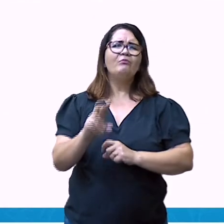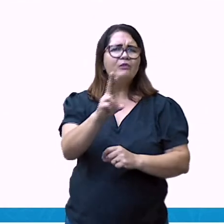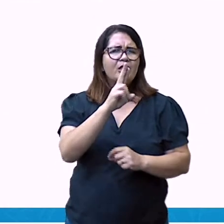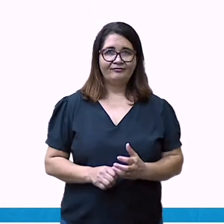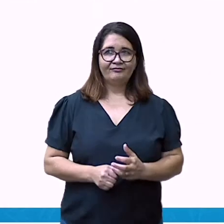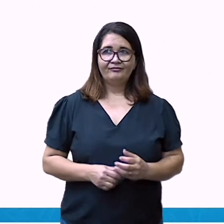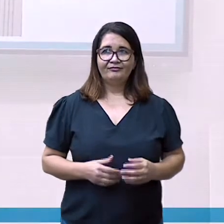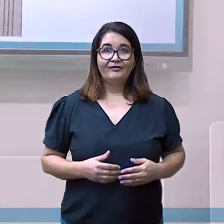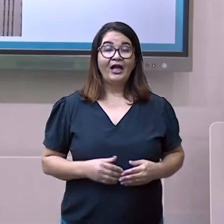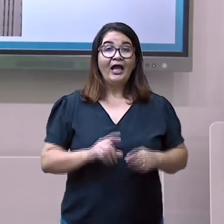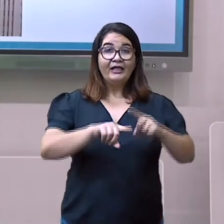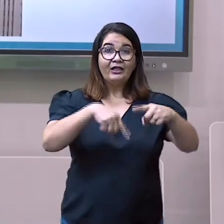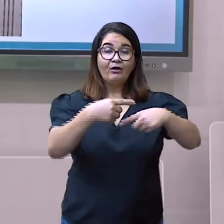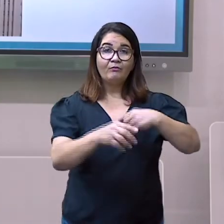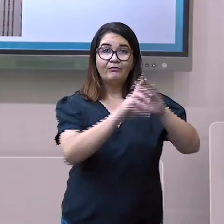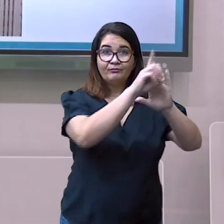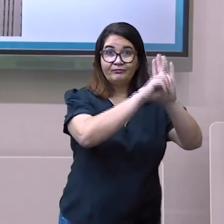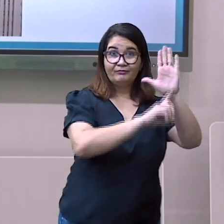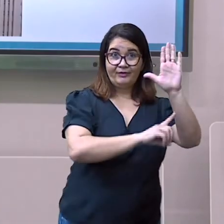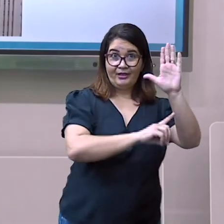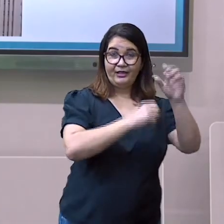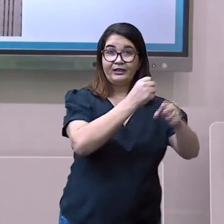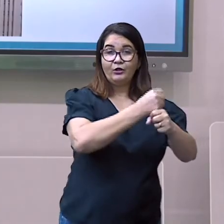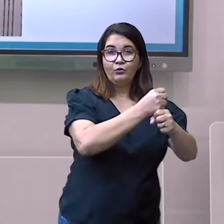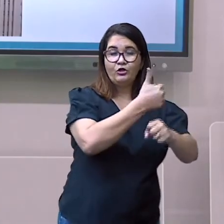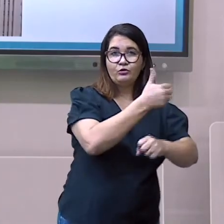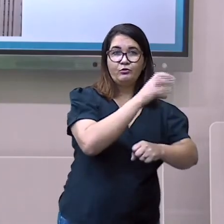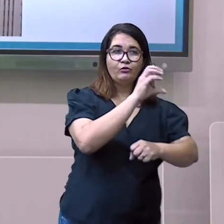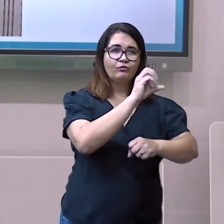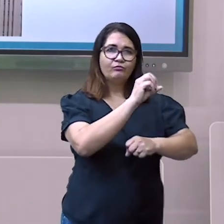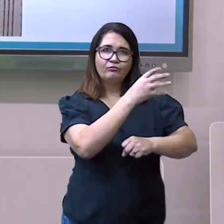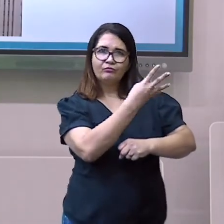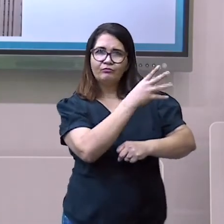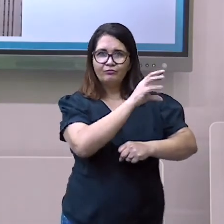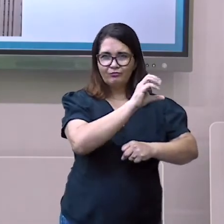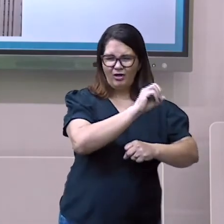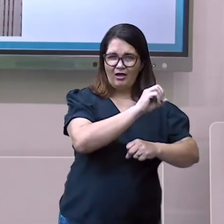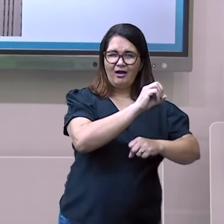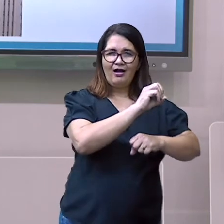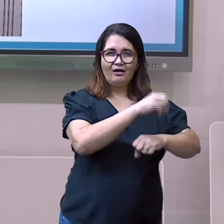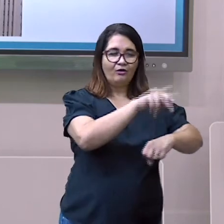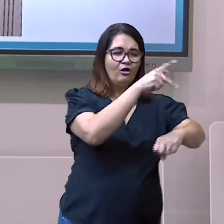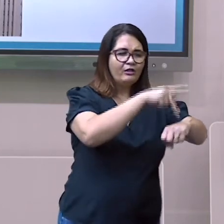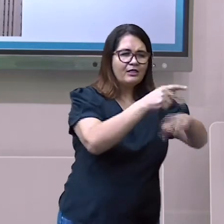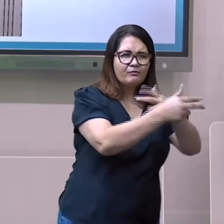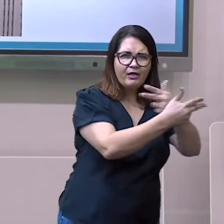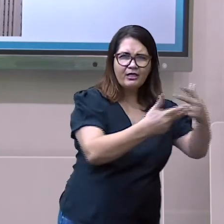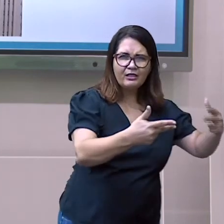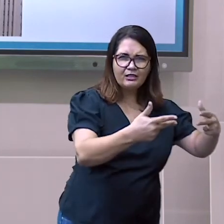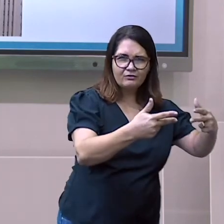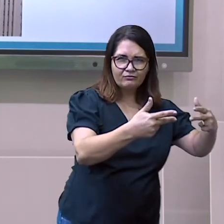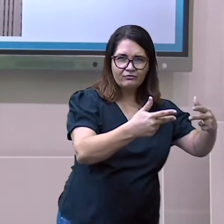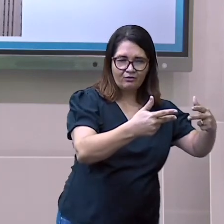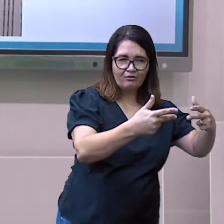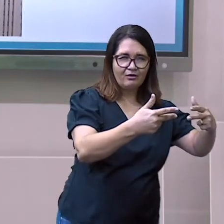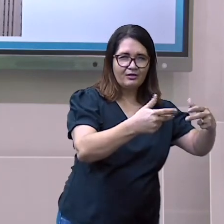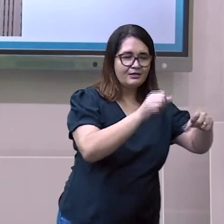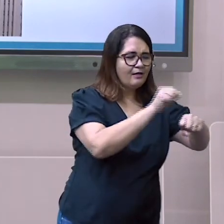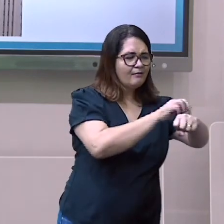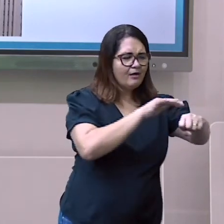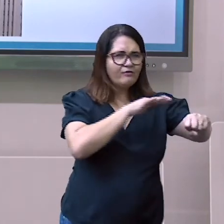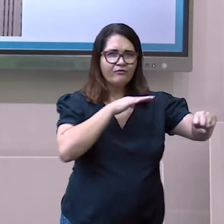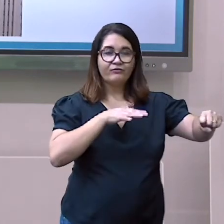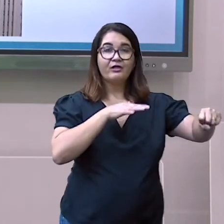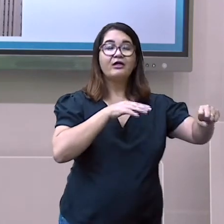Após a década de 1940, a extração de mica e pedras preciosas